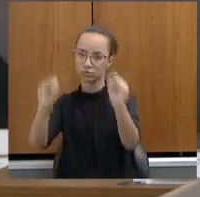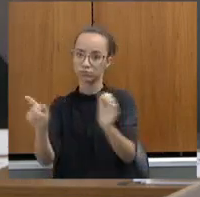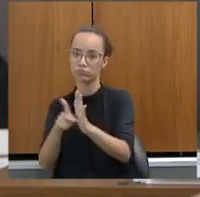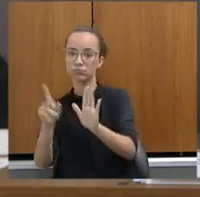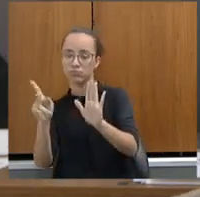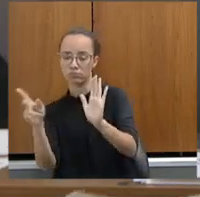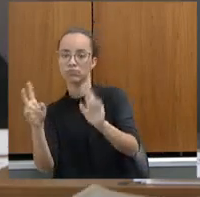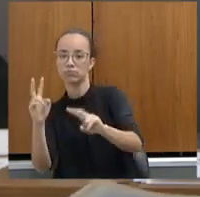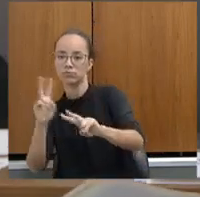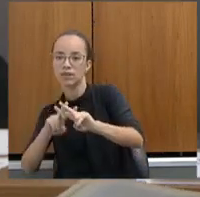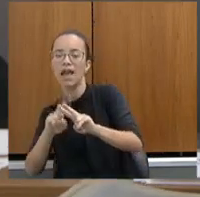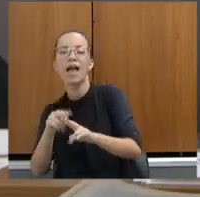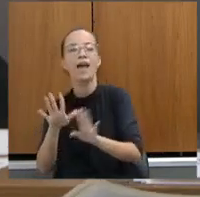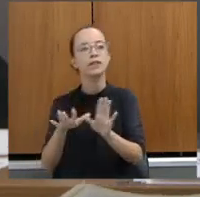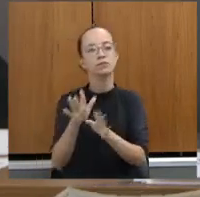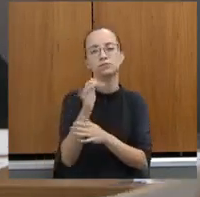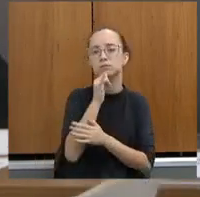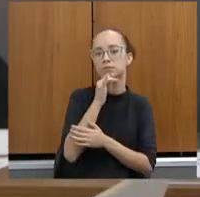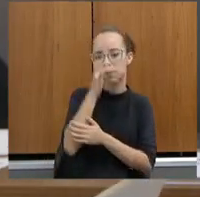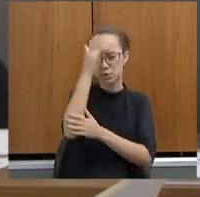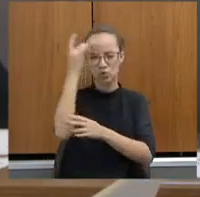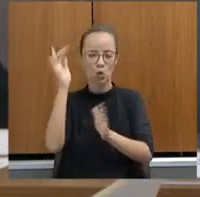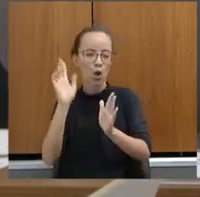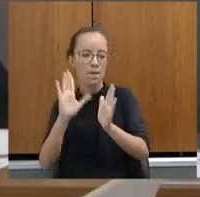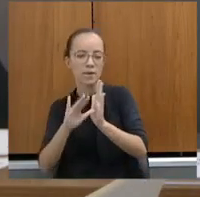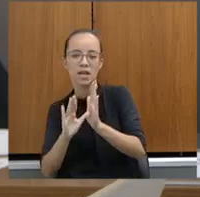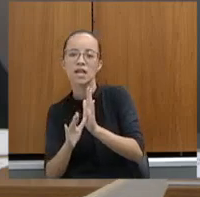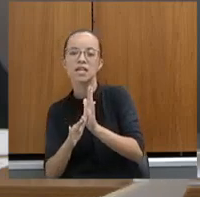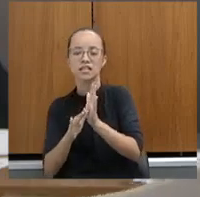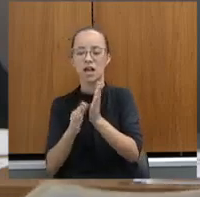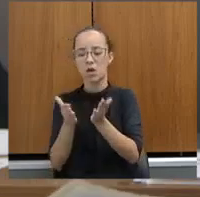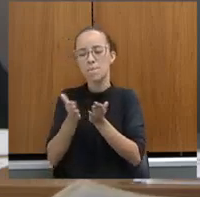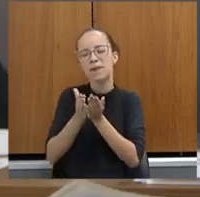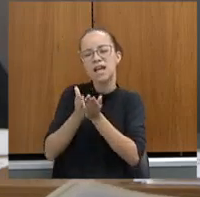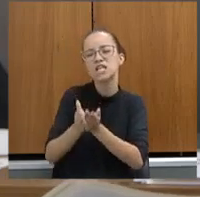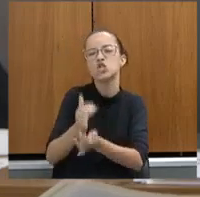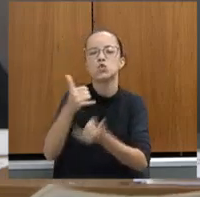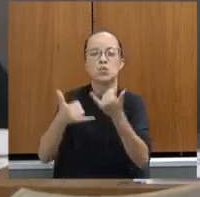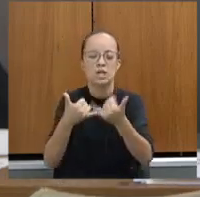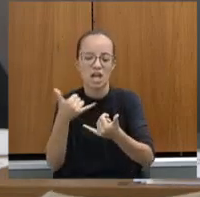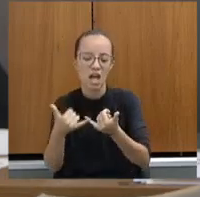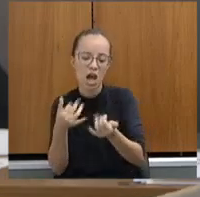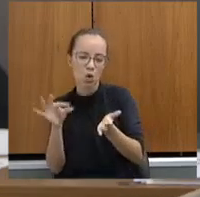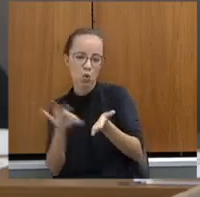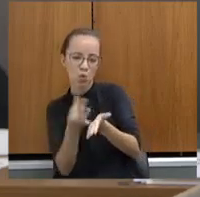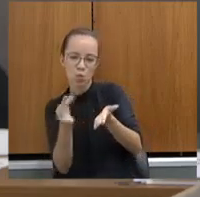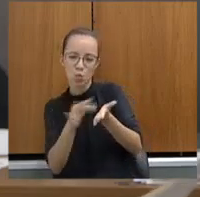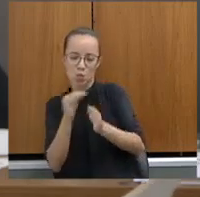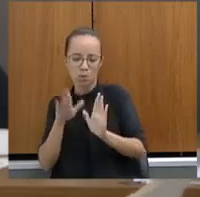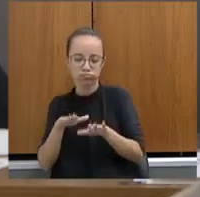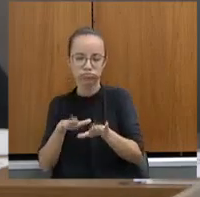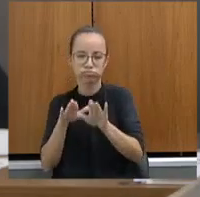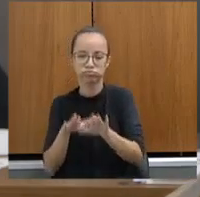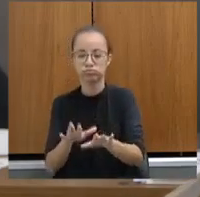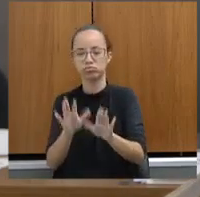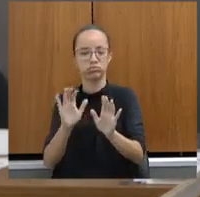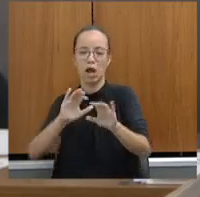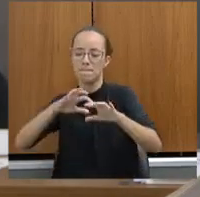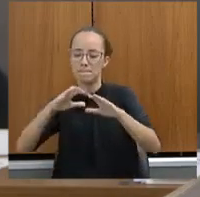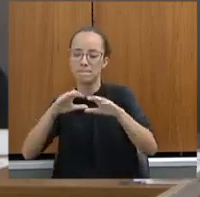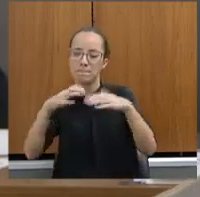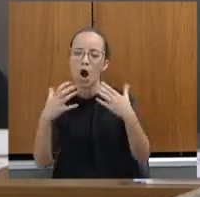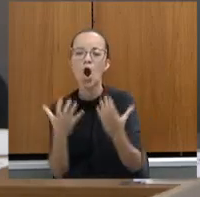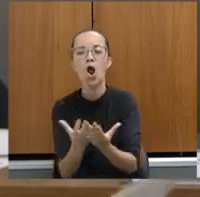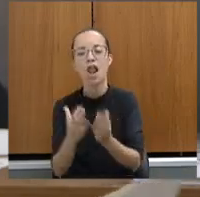aí tinha um preso lá fazendo um barquinho, com um palitinho, bom, aí o outro costurando bola, que hoje nem se costura mais bola, fazendo casinha,